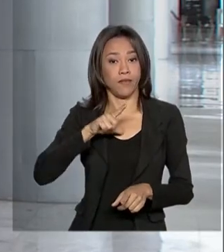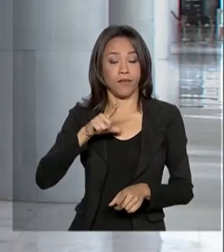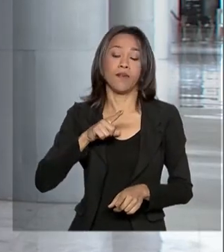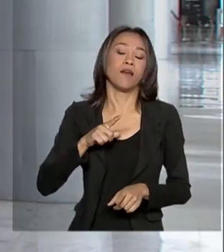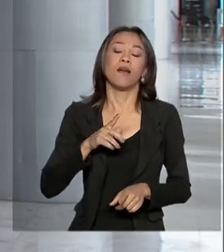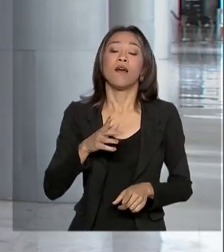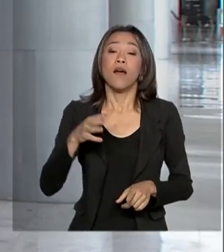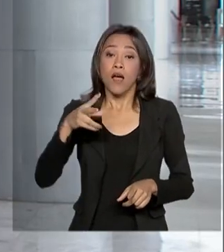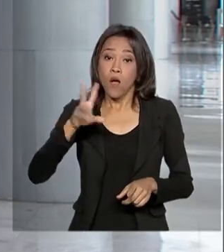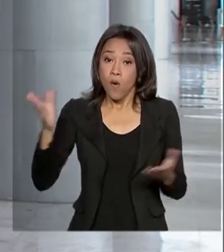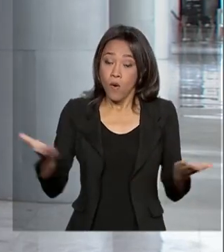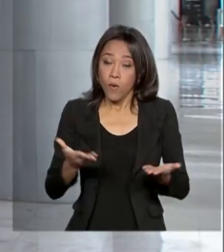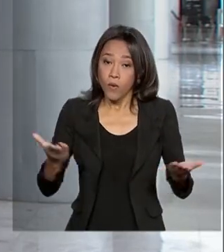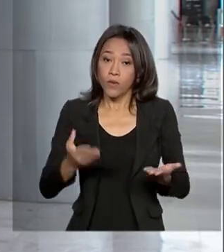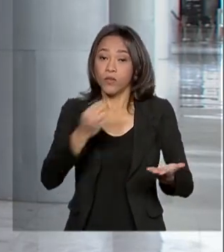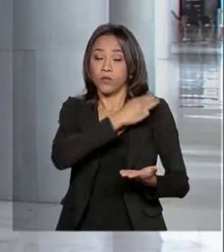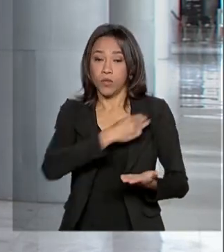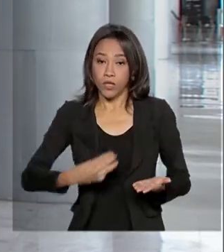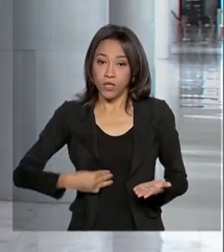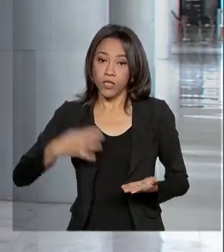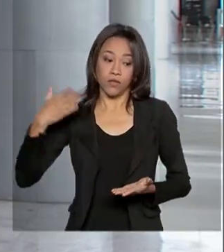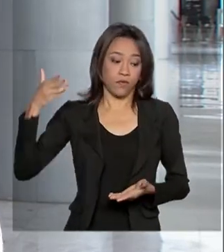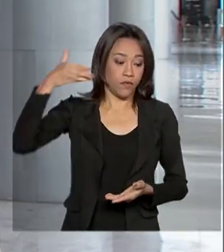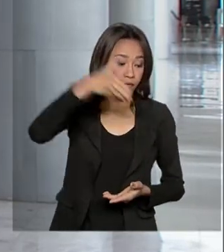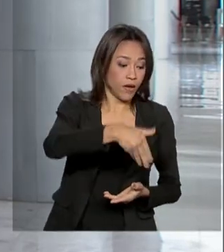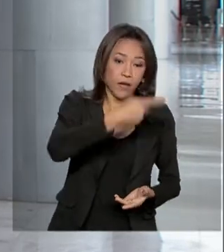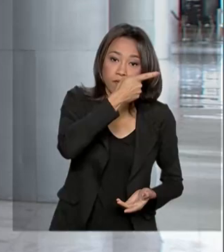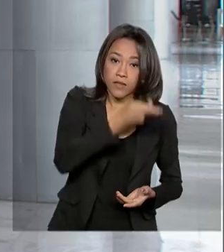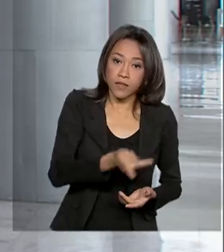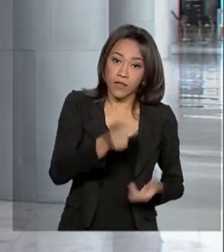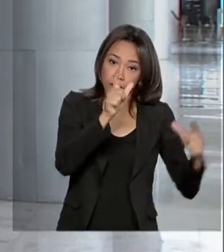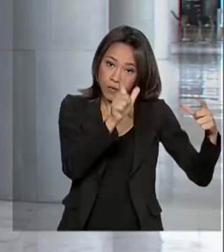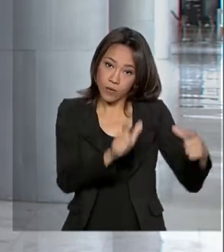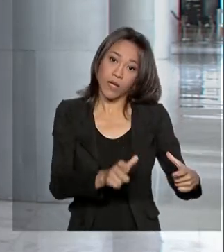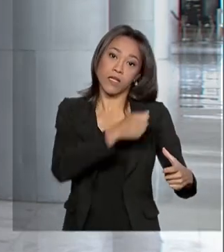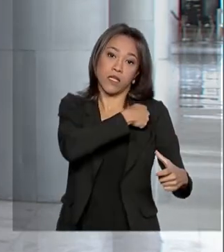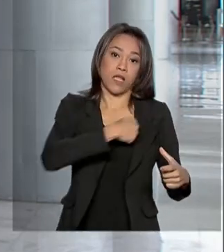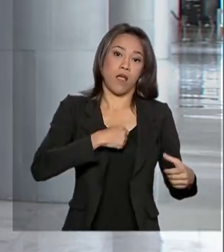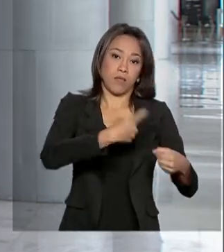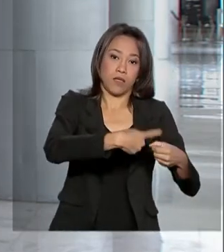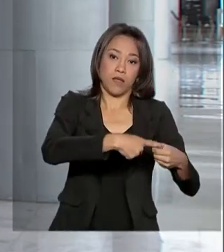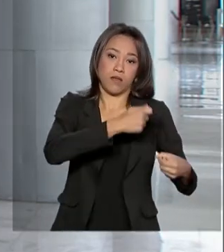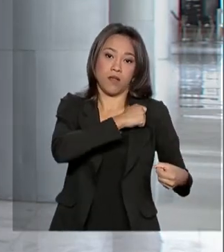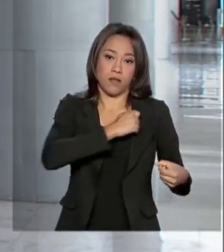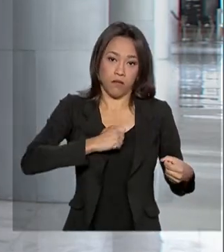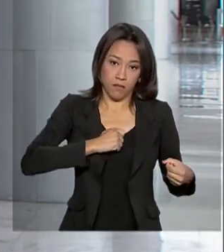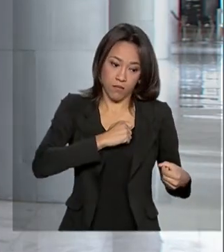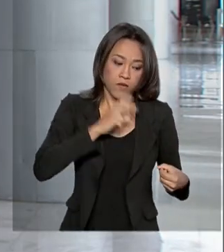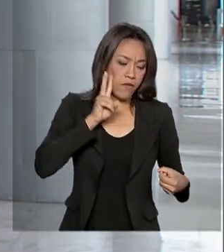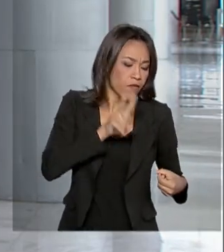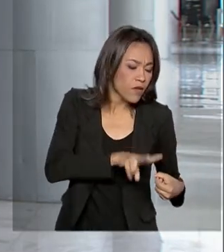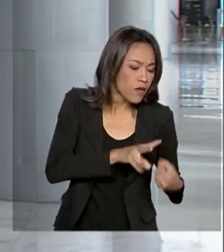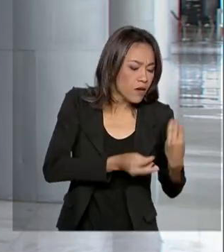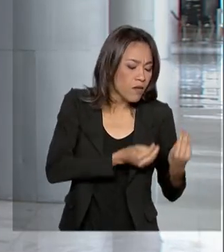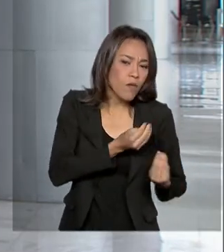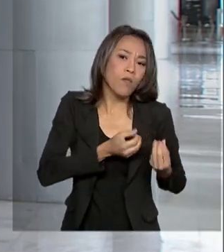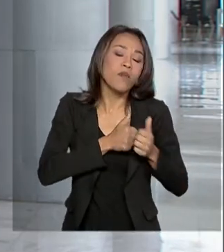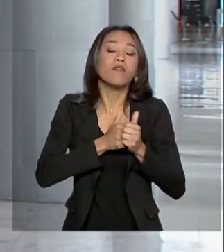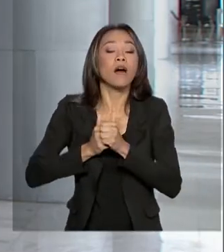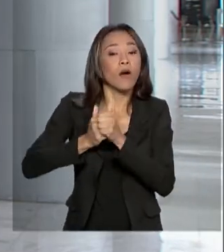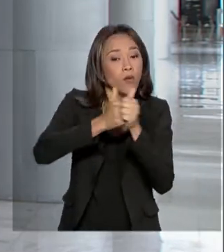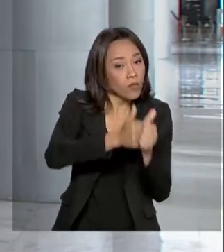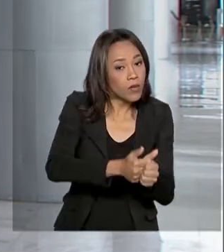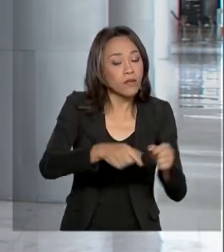vai visitar a base aérea de Anápolis, onde esses brasileiros vindos da China vão ficar de quarentena. Ele vai acompanhado pelo